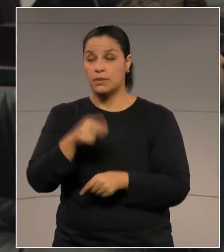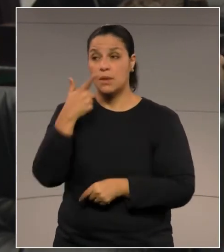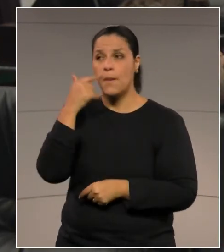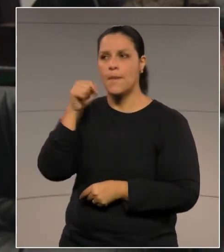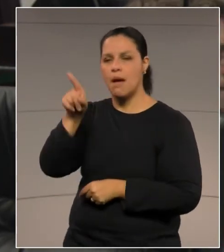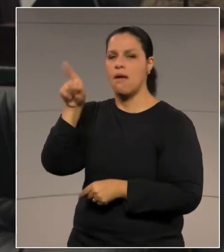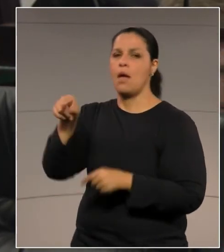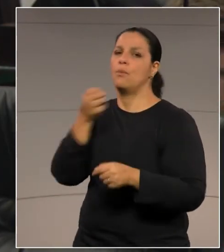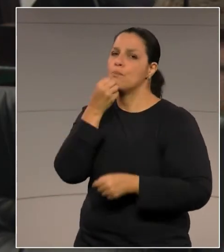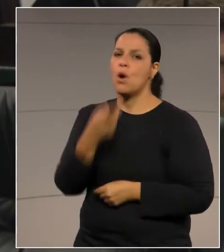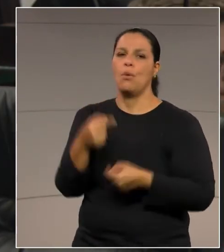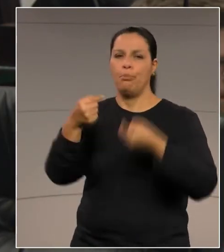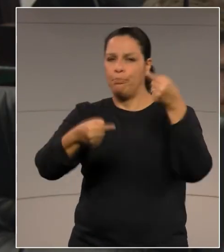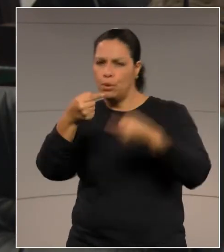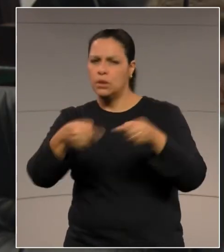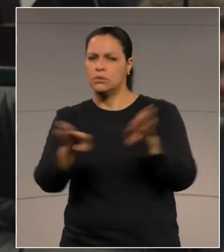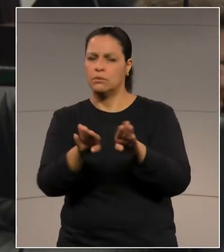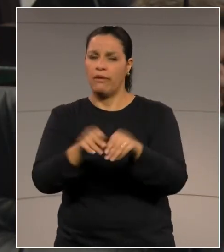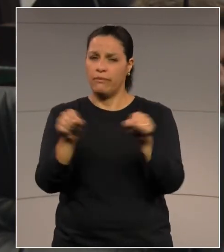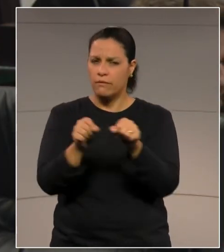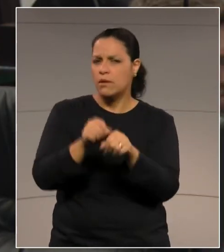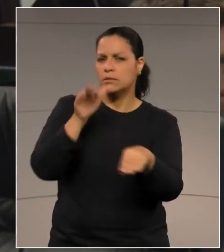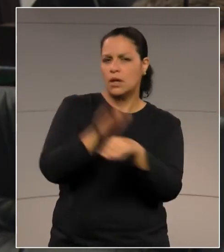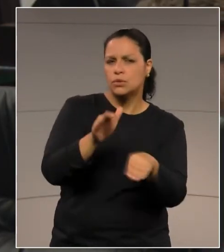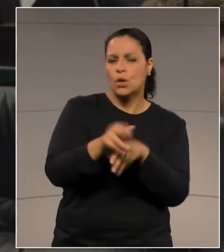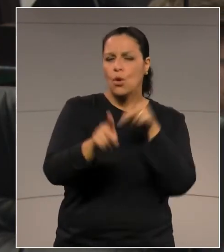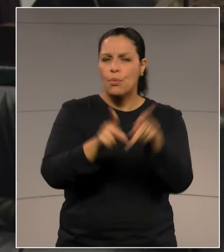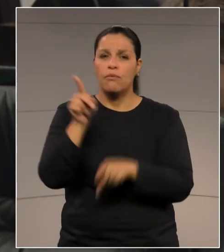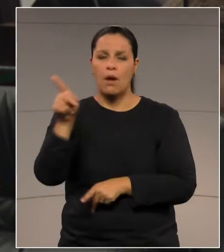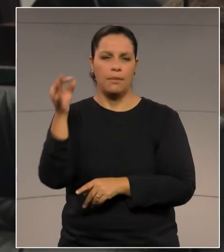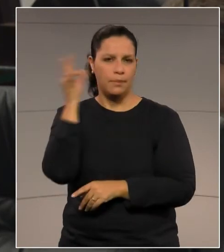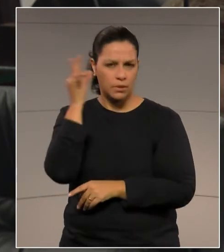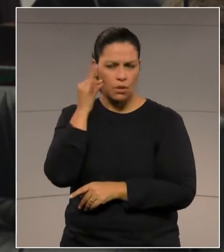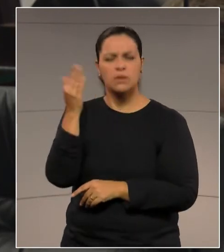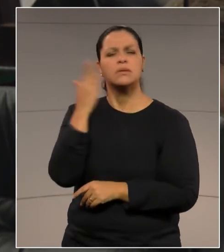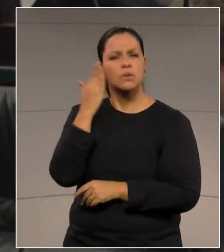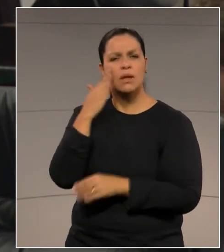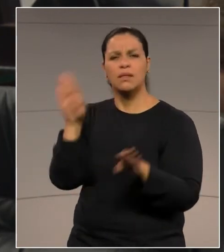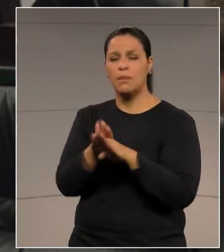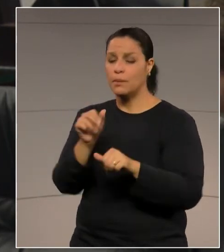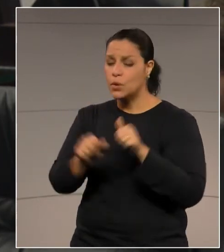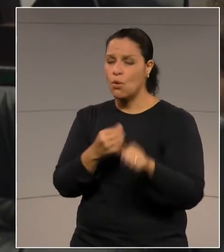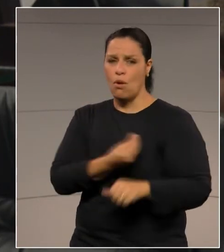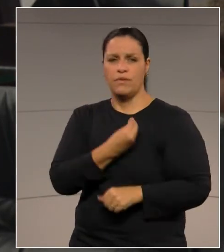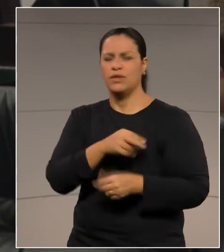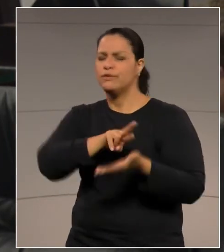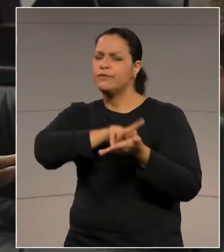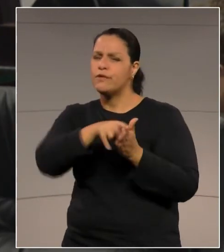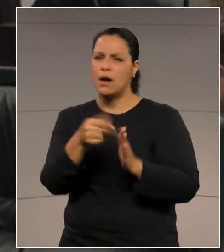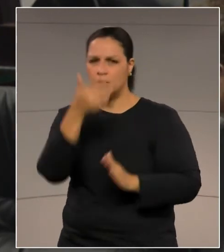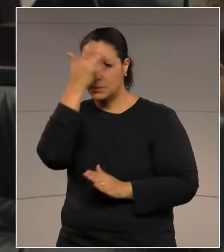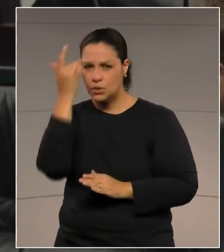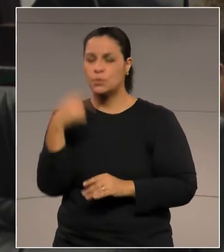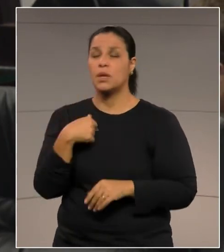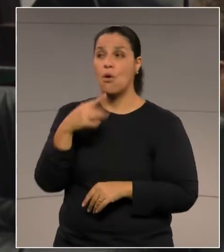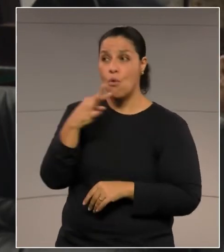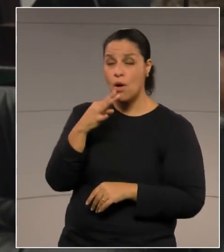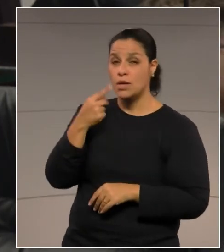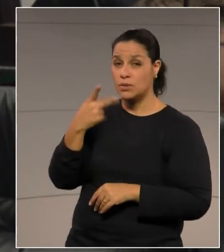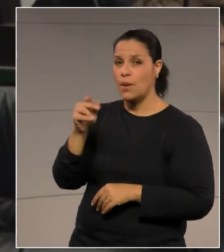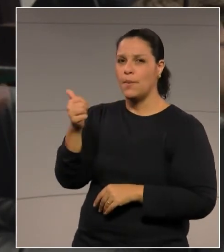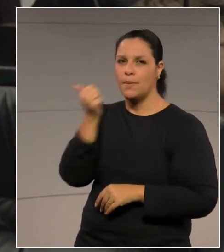exemplo de um bom político, que fez e ajudou muito bem o povo de Ponta Grossa, que tenho certeza que mudou a vida de muitas pessoas, conhecendo ele,